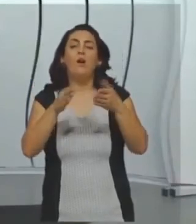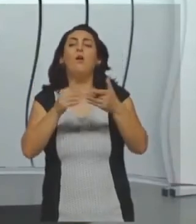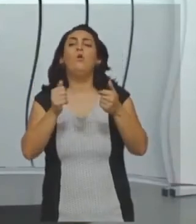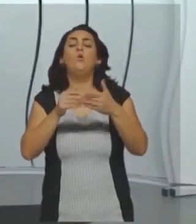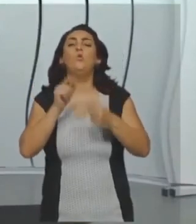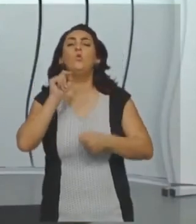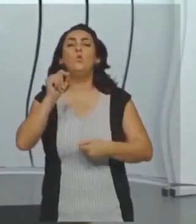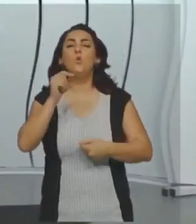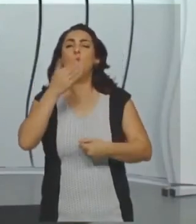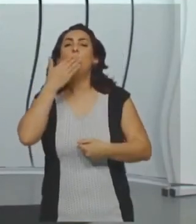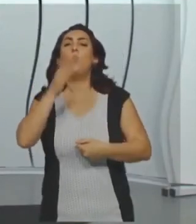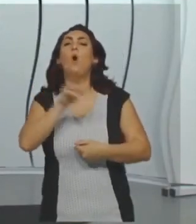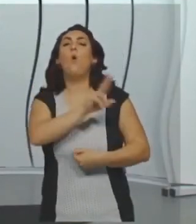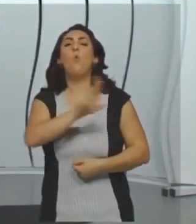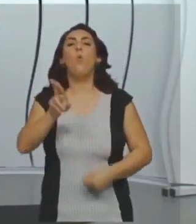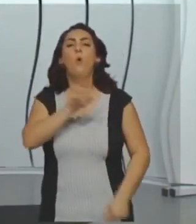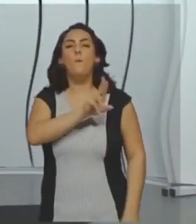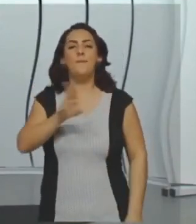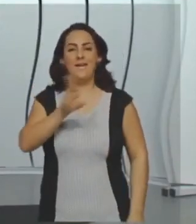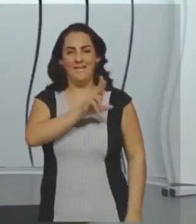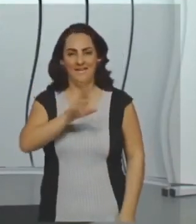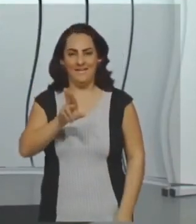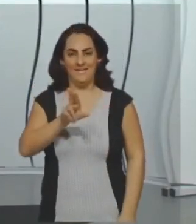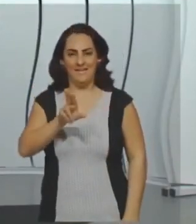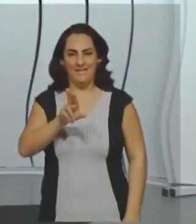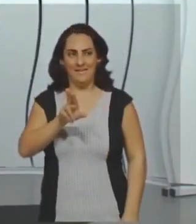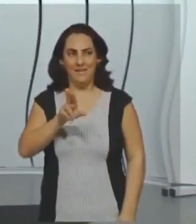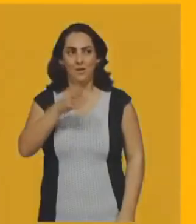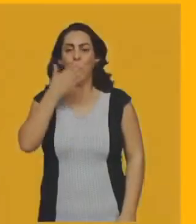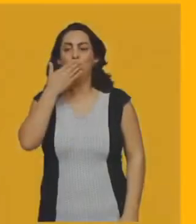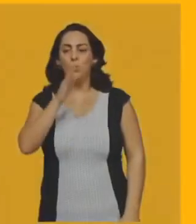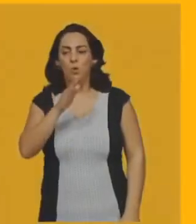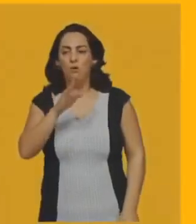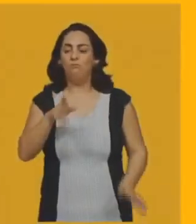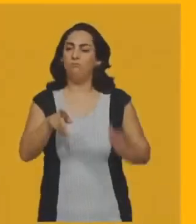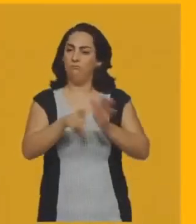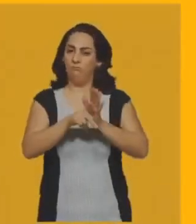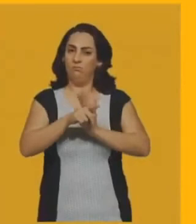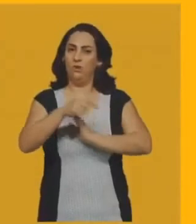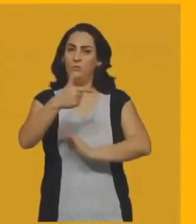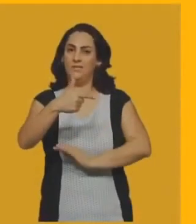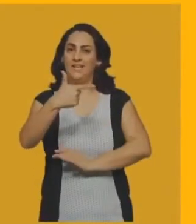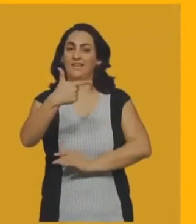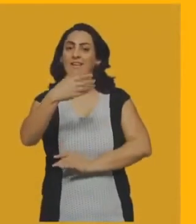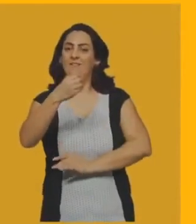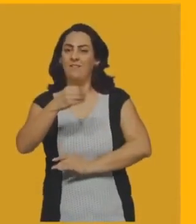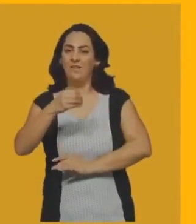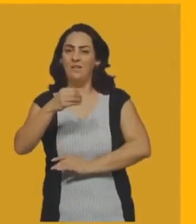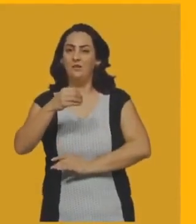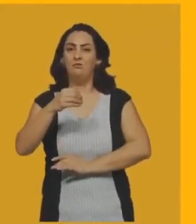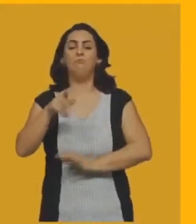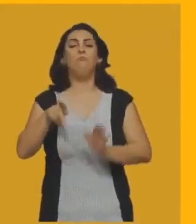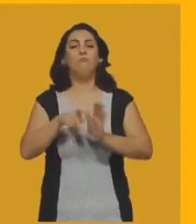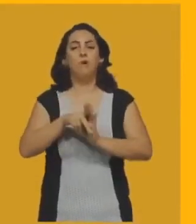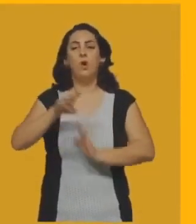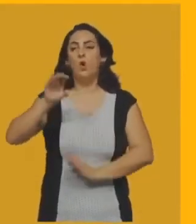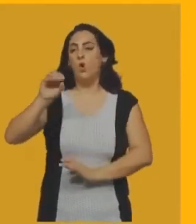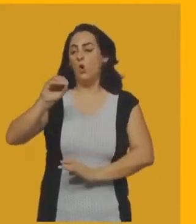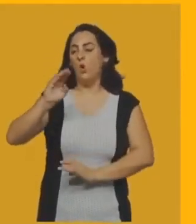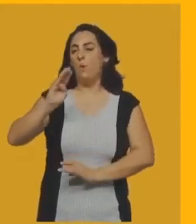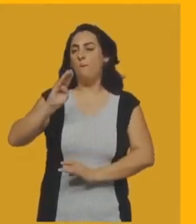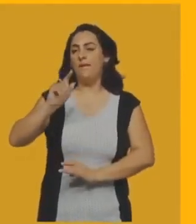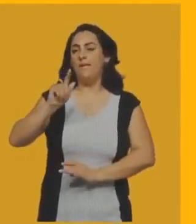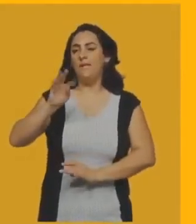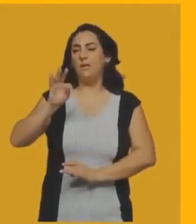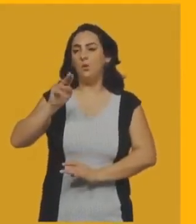Que a gente viu aqui, né? E pediu nesse mesmo exercício se é um ângulo obtuso ou um ângulo agudo.